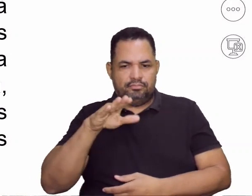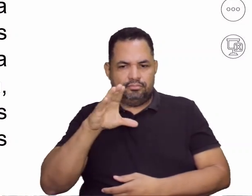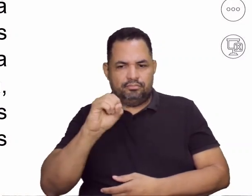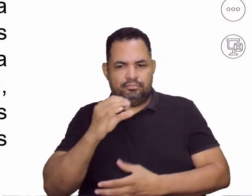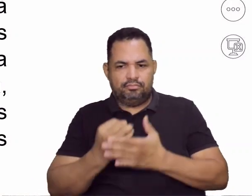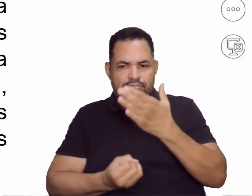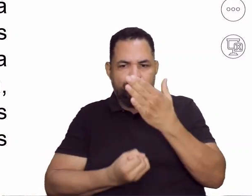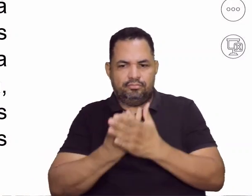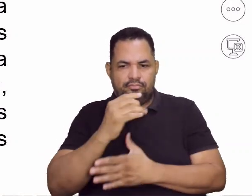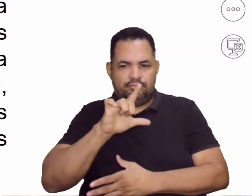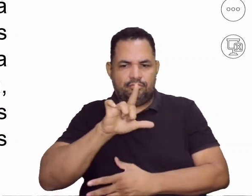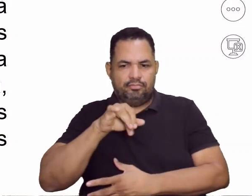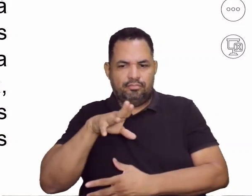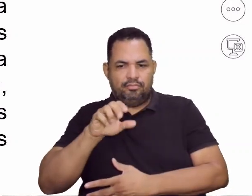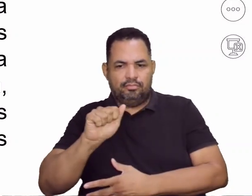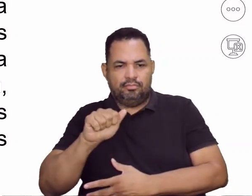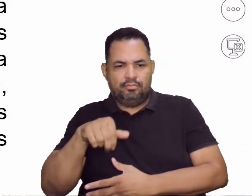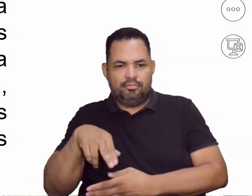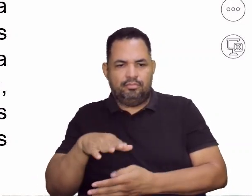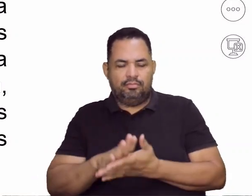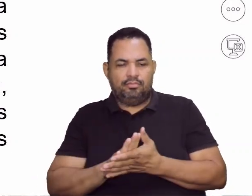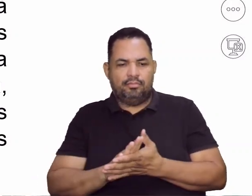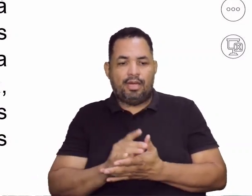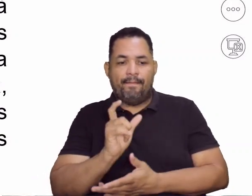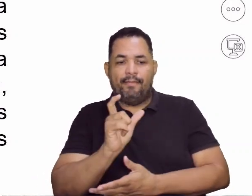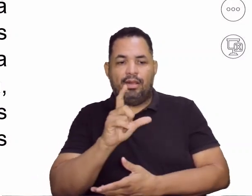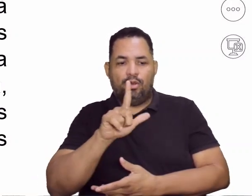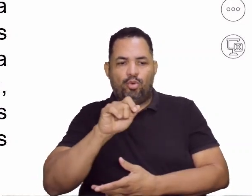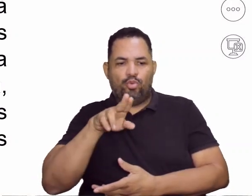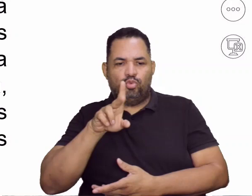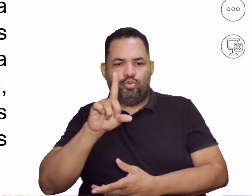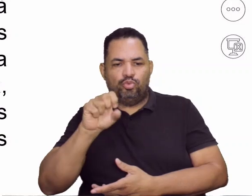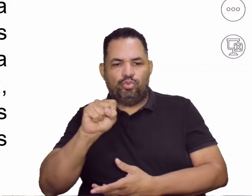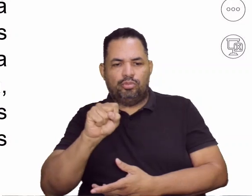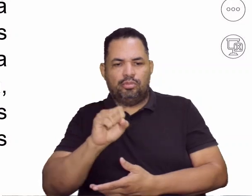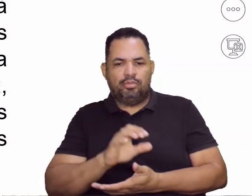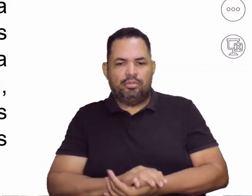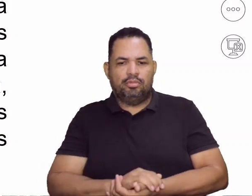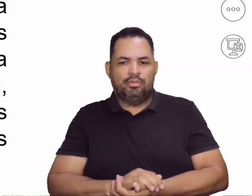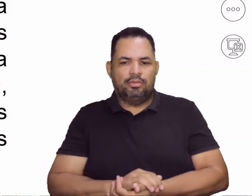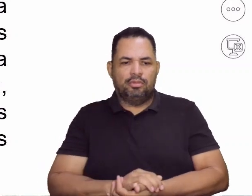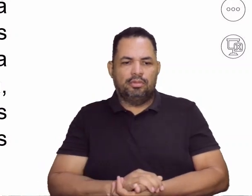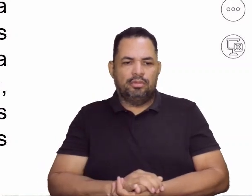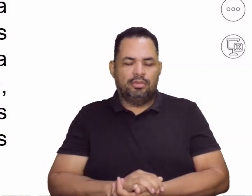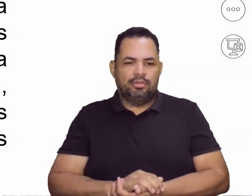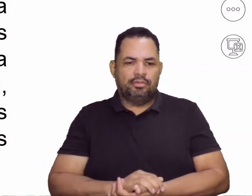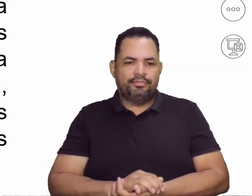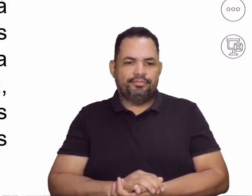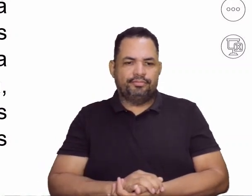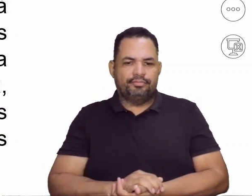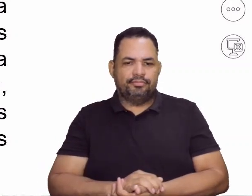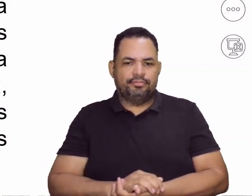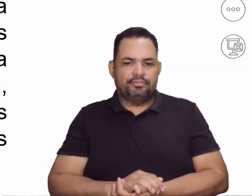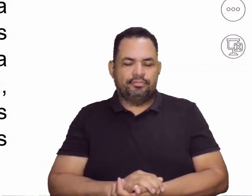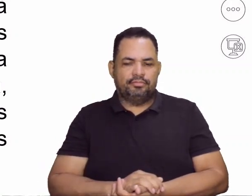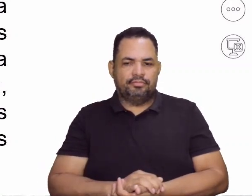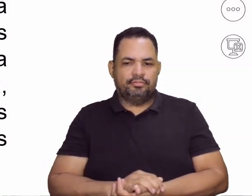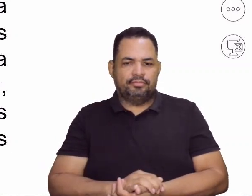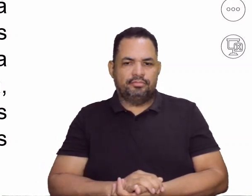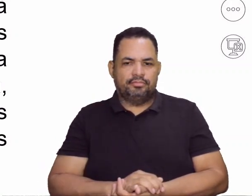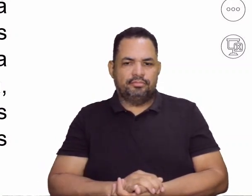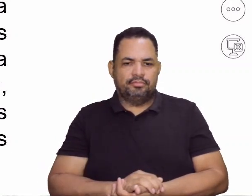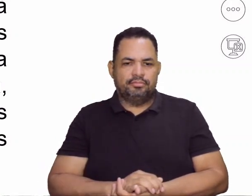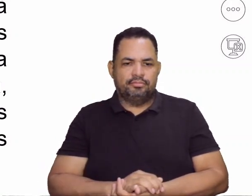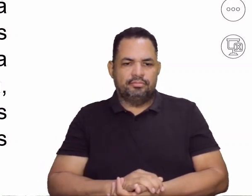do latim, de uma palavra chamada ludus. Você já ouviu essa palavra aí? Ludus? Pois